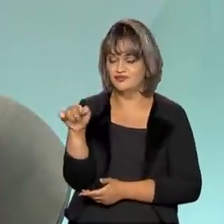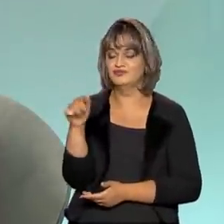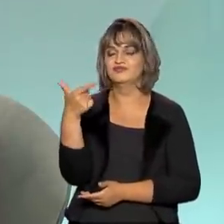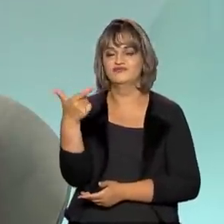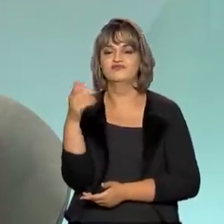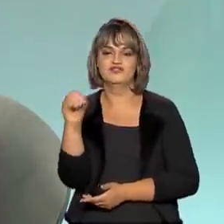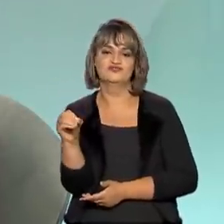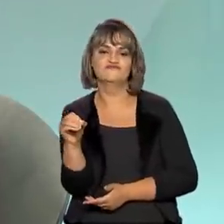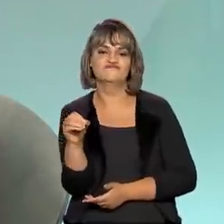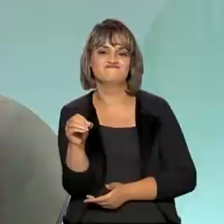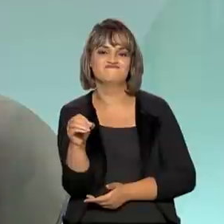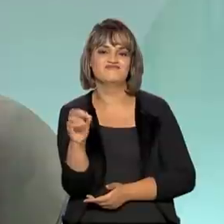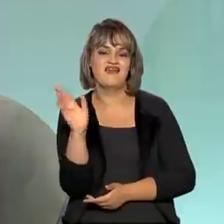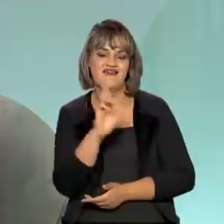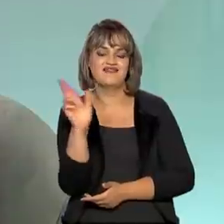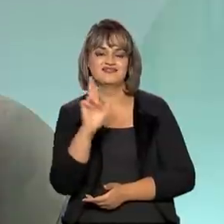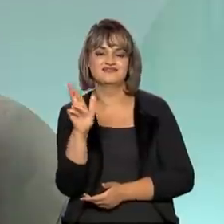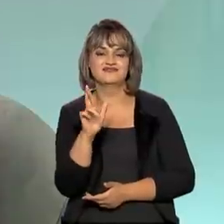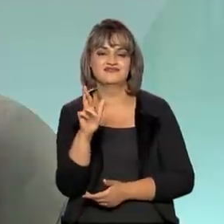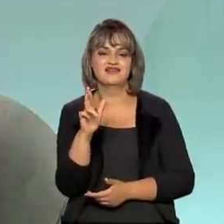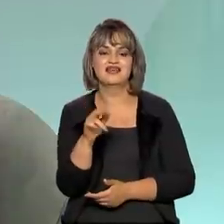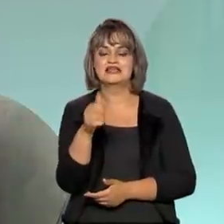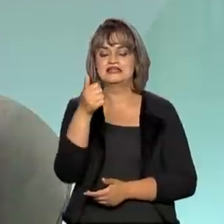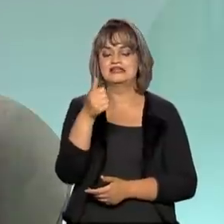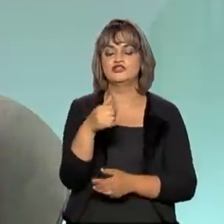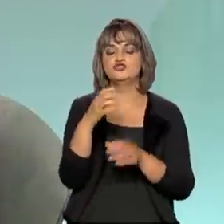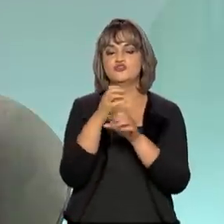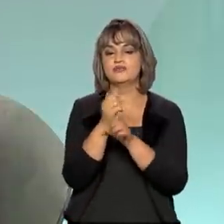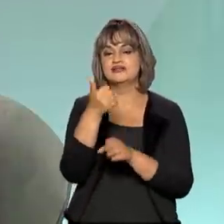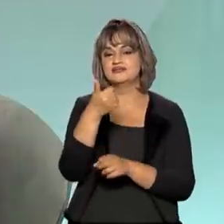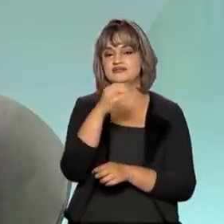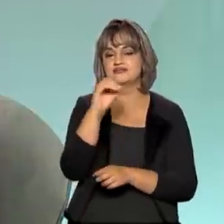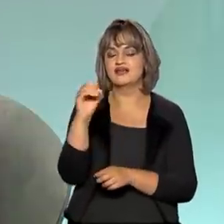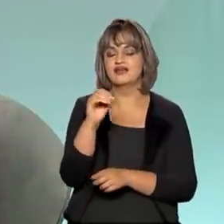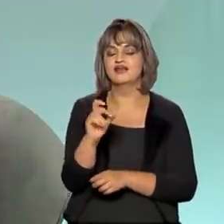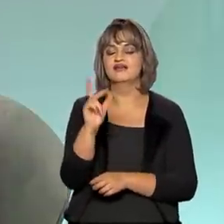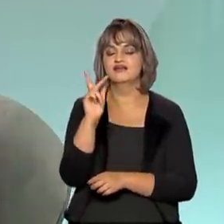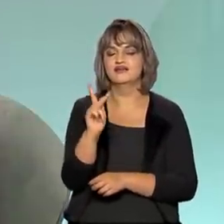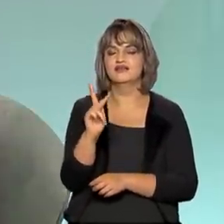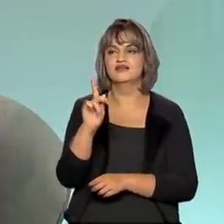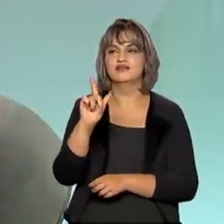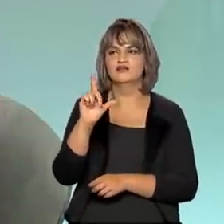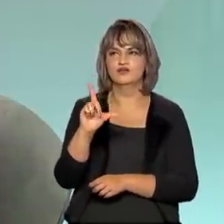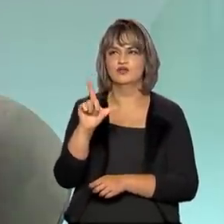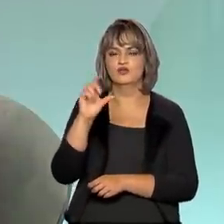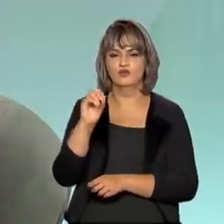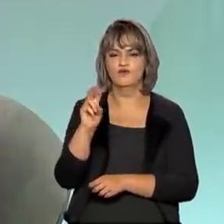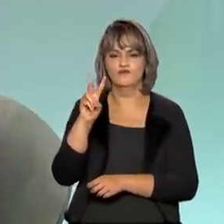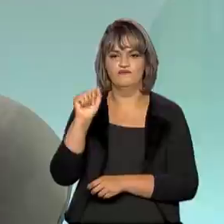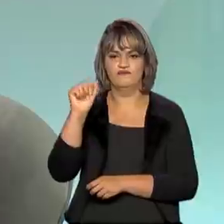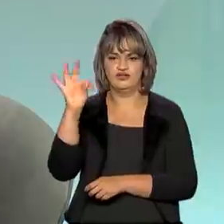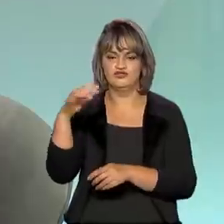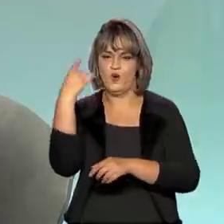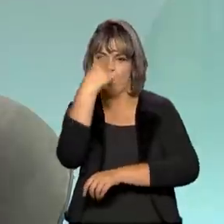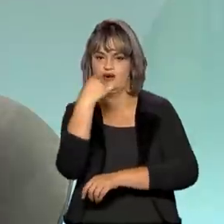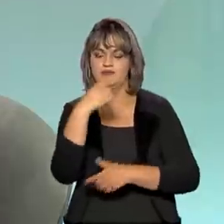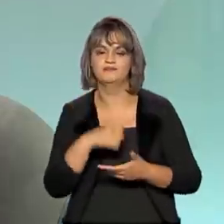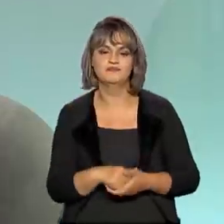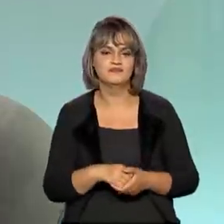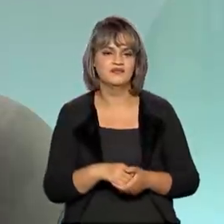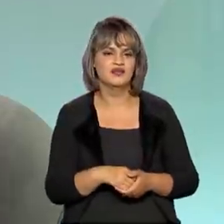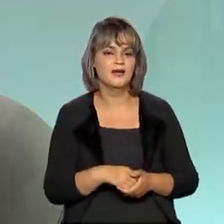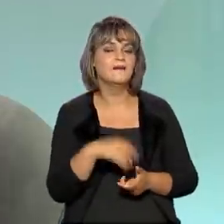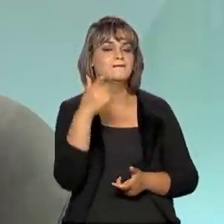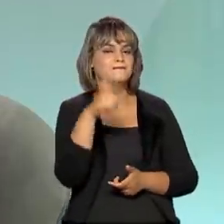reais a cada 100 kWh de consumo de energia. Mas nós não fizemos somente isso.